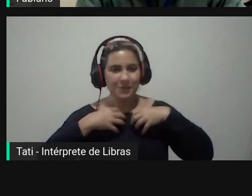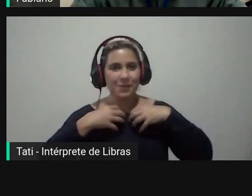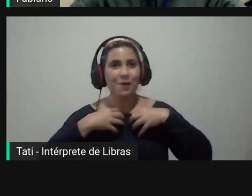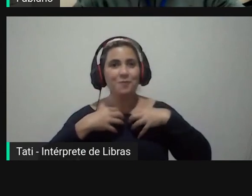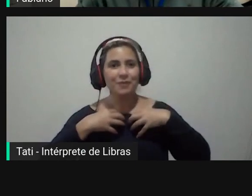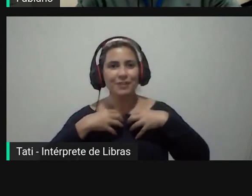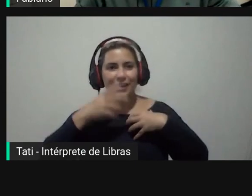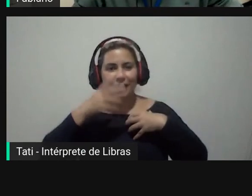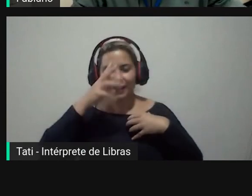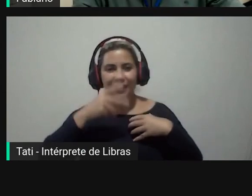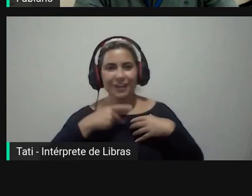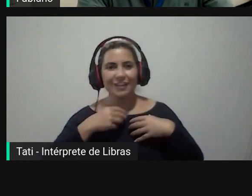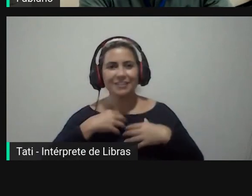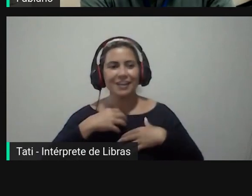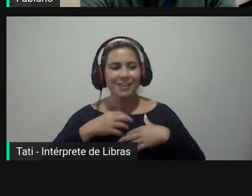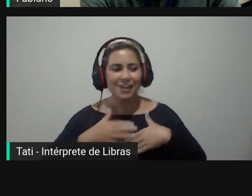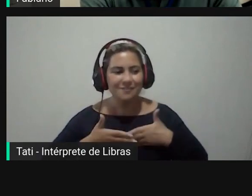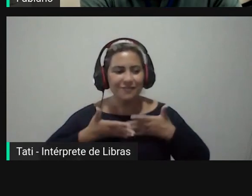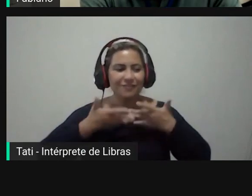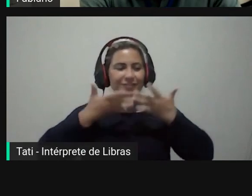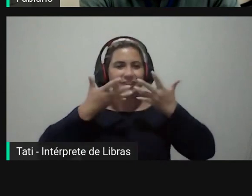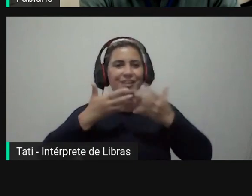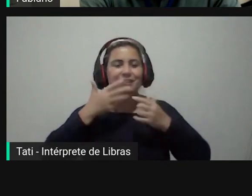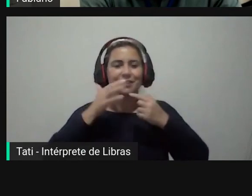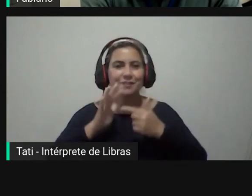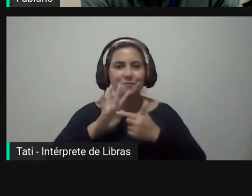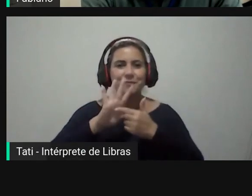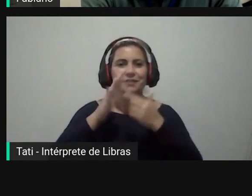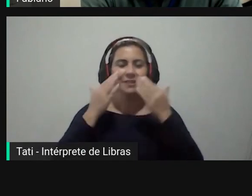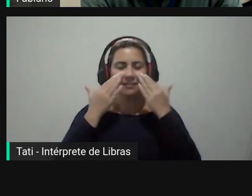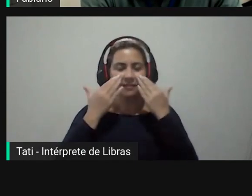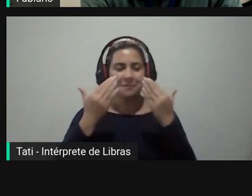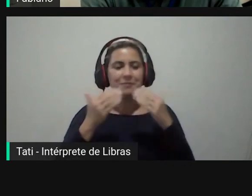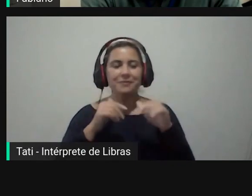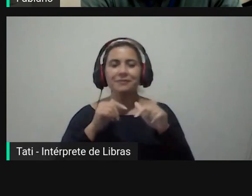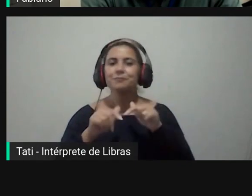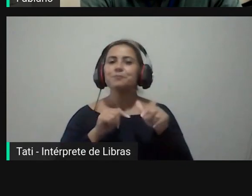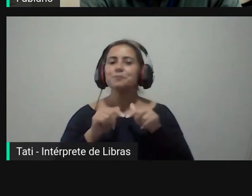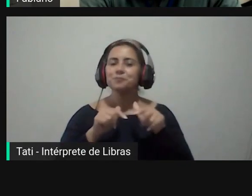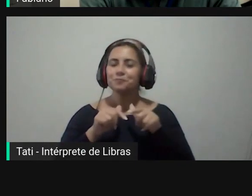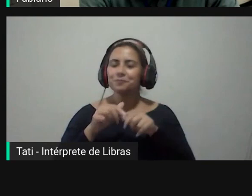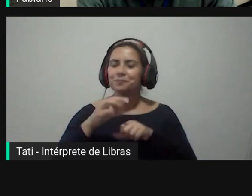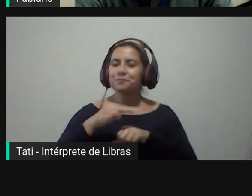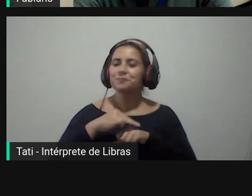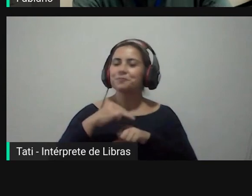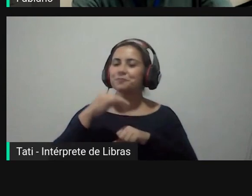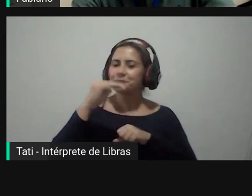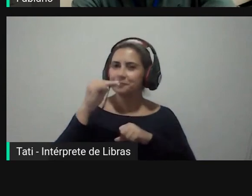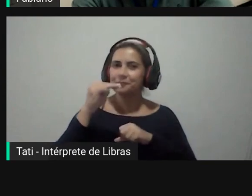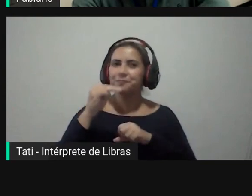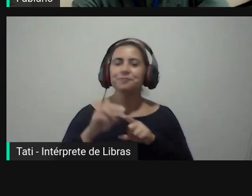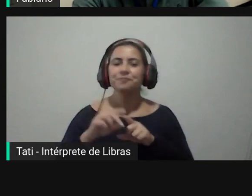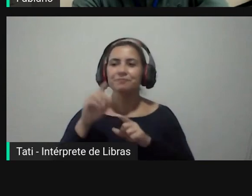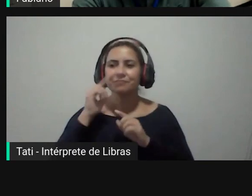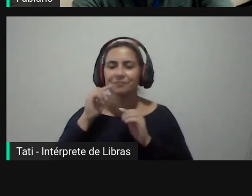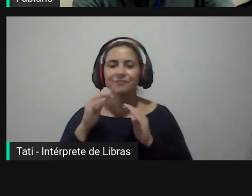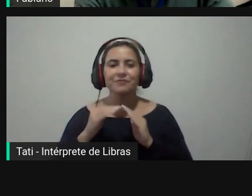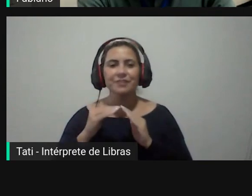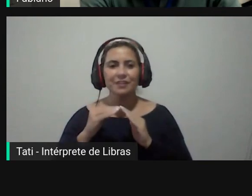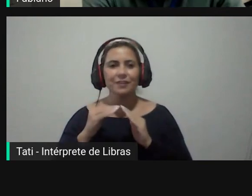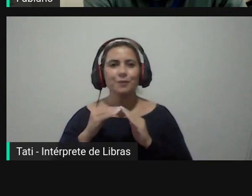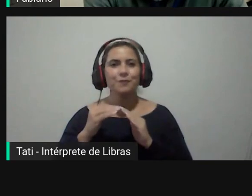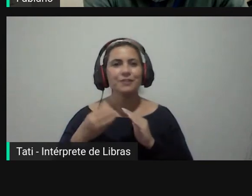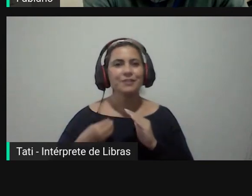de apresentar um pouco do trabalho que estou desenvolvendo aqui no mestrado e também com o qual tenho vivido na minha